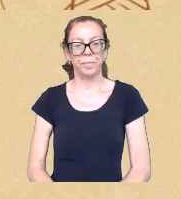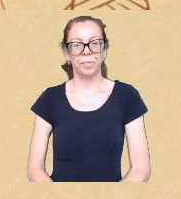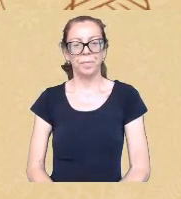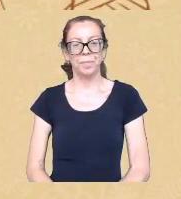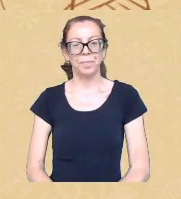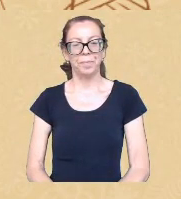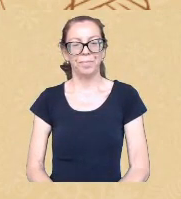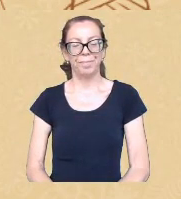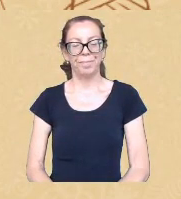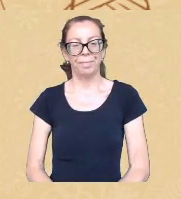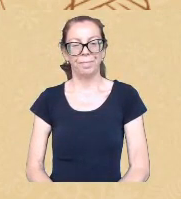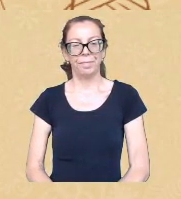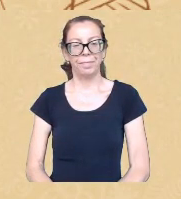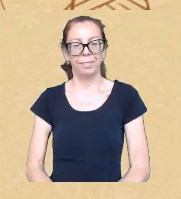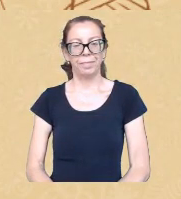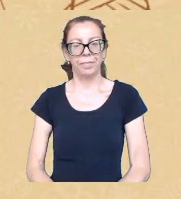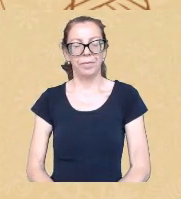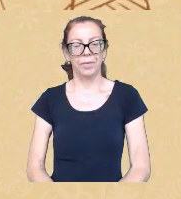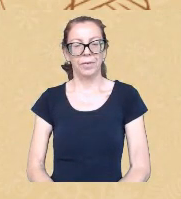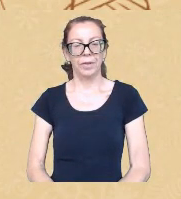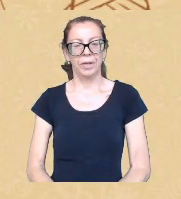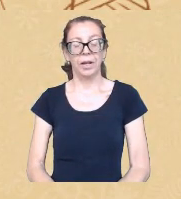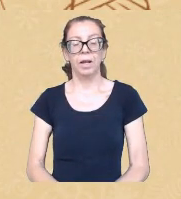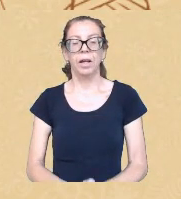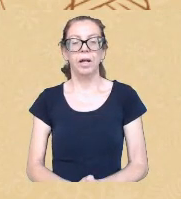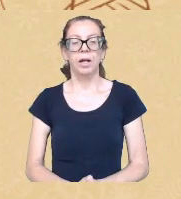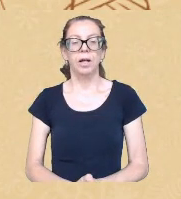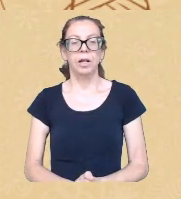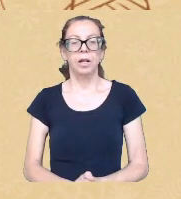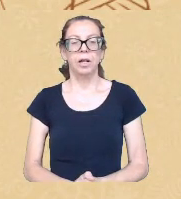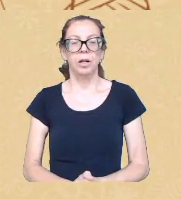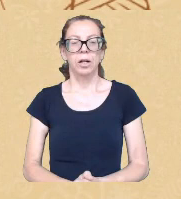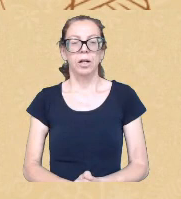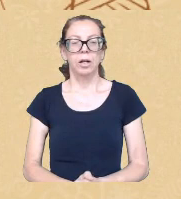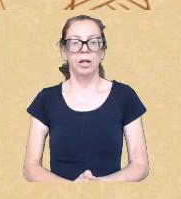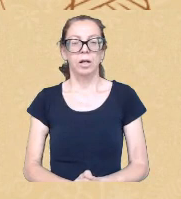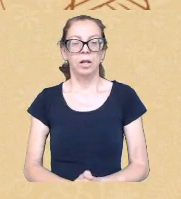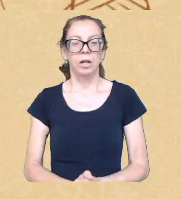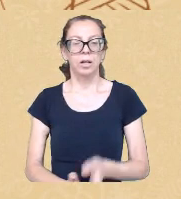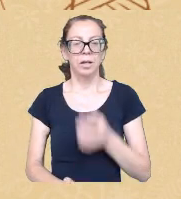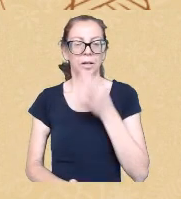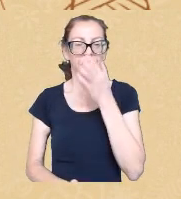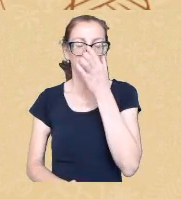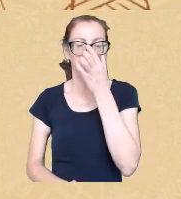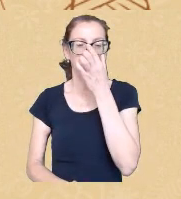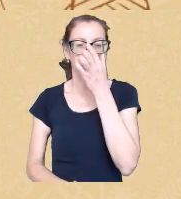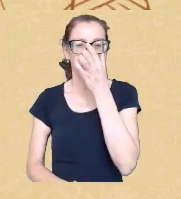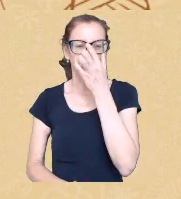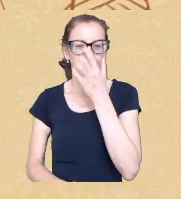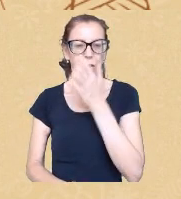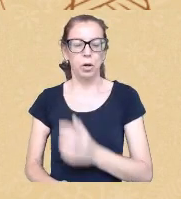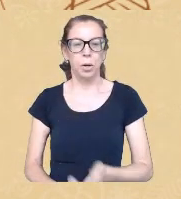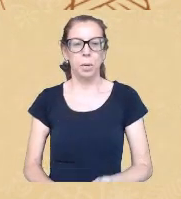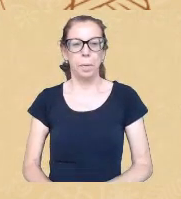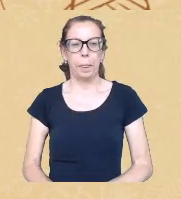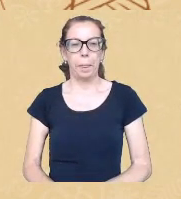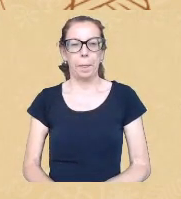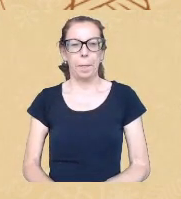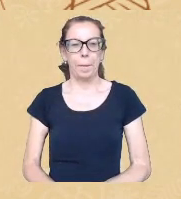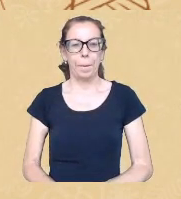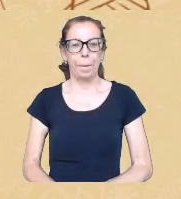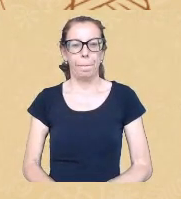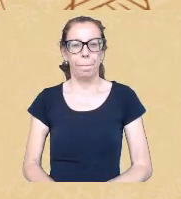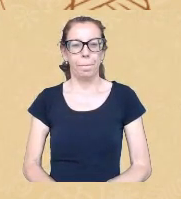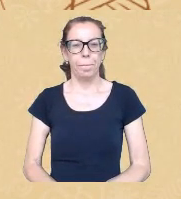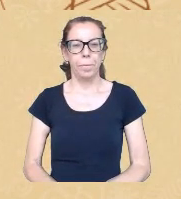passo a palavra agora para a nossa lindo minha parente ai kuguabe anama estou na